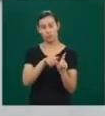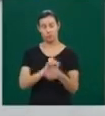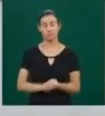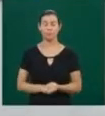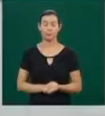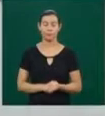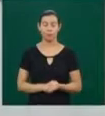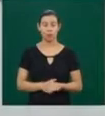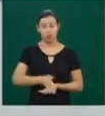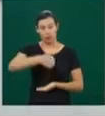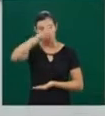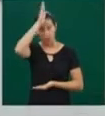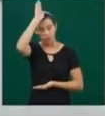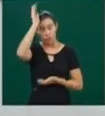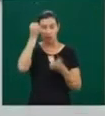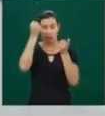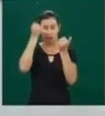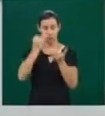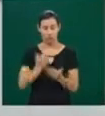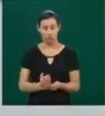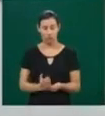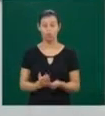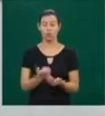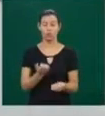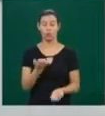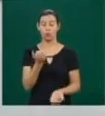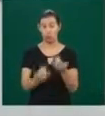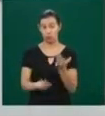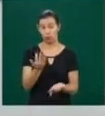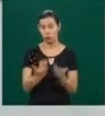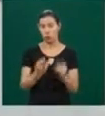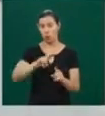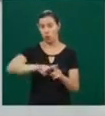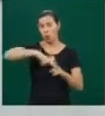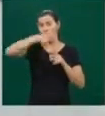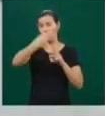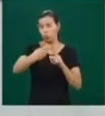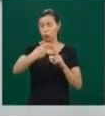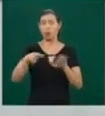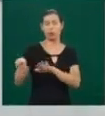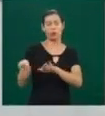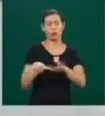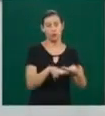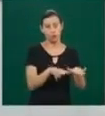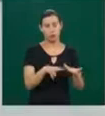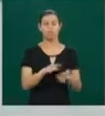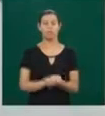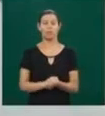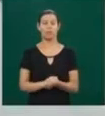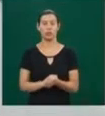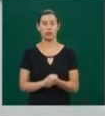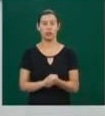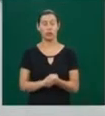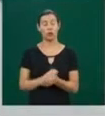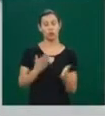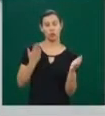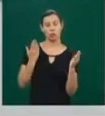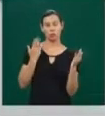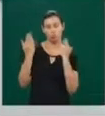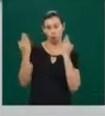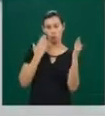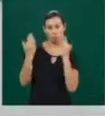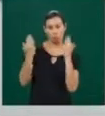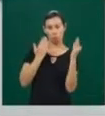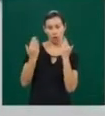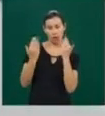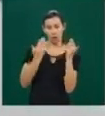Corpo de Bombeiros em Uberlândia, dobrou o número de queimadas nas duas últimas semanas em relação à média que vinha sendo registrada durante